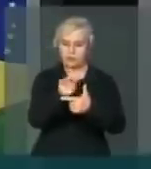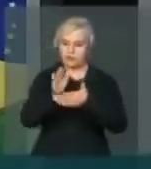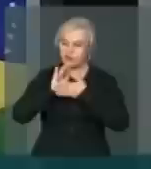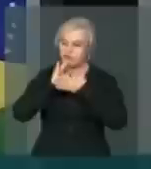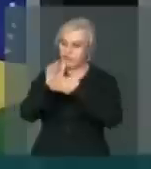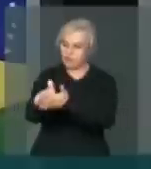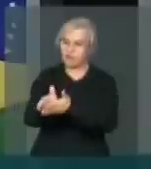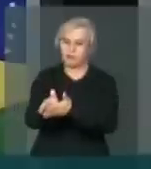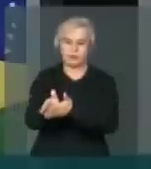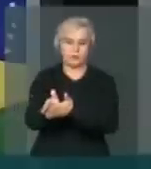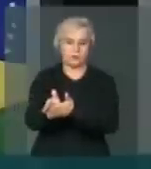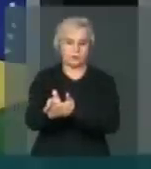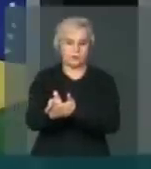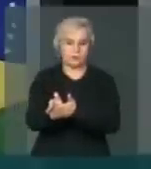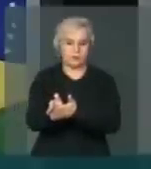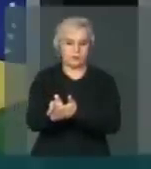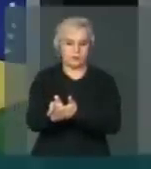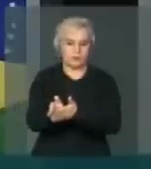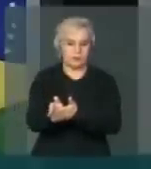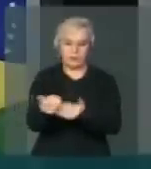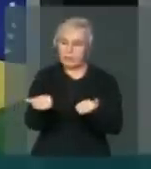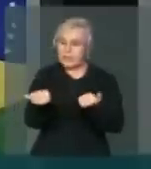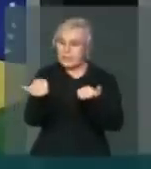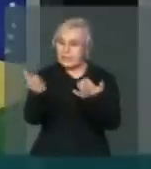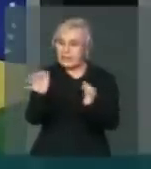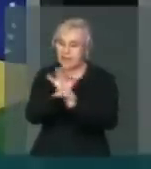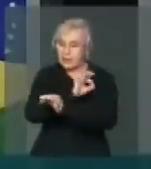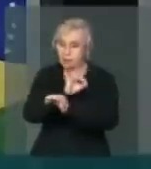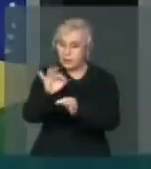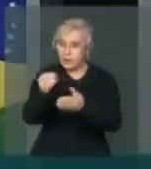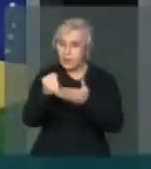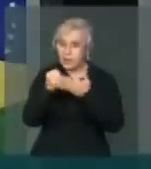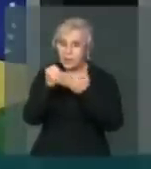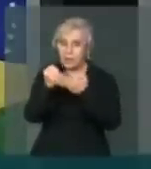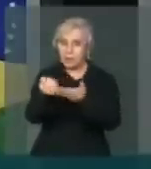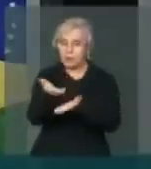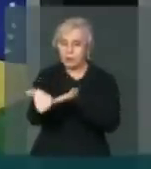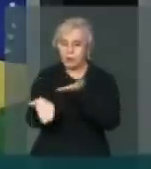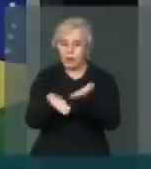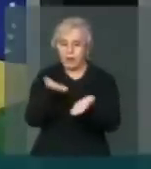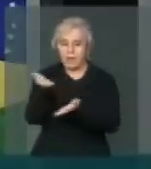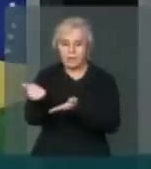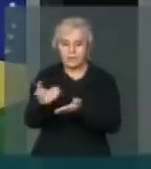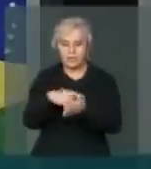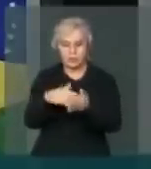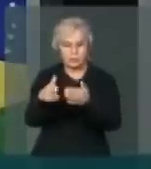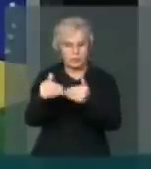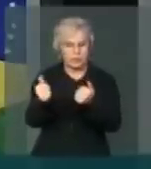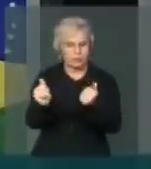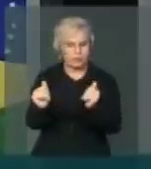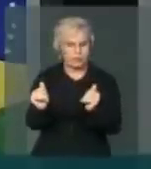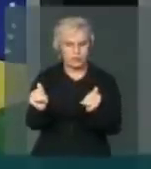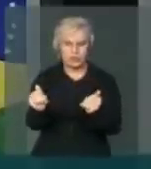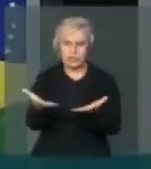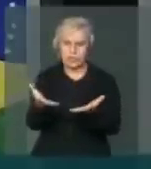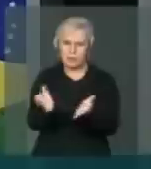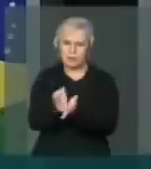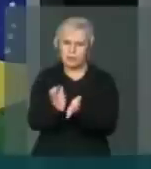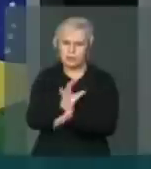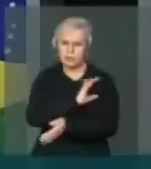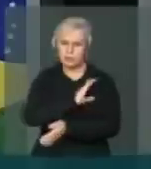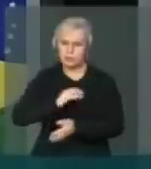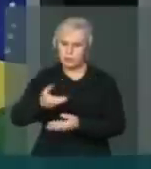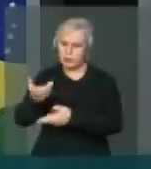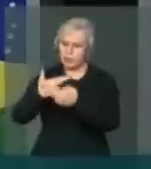tradições Não dá o devido Suporte nos atendimentos Que foram solicitados Pela Comissão de